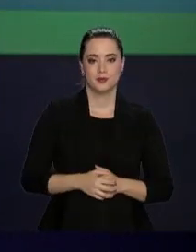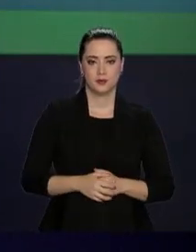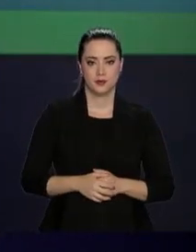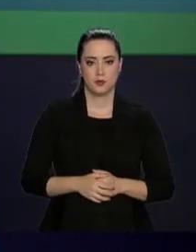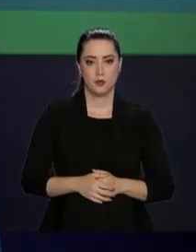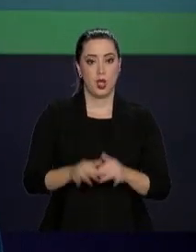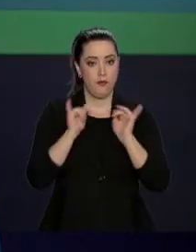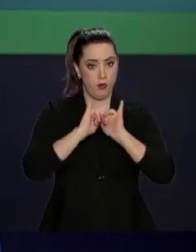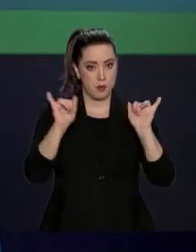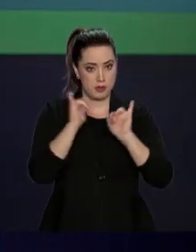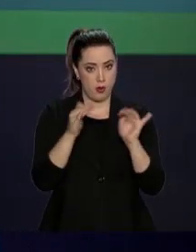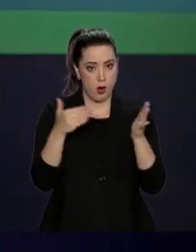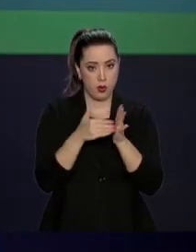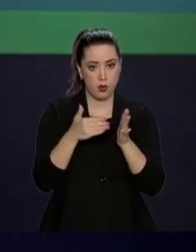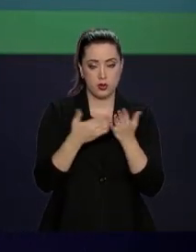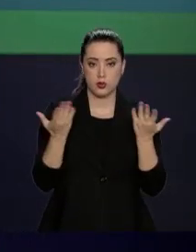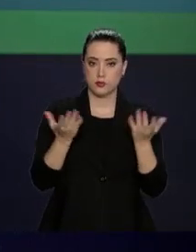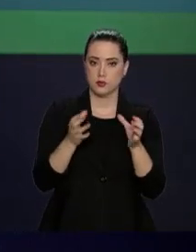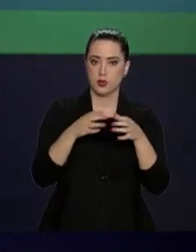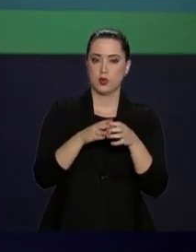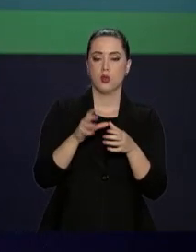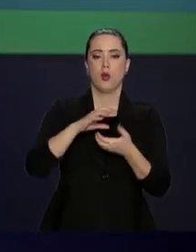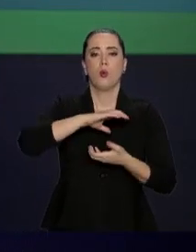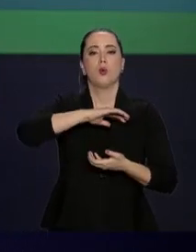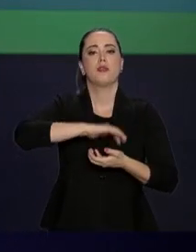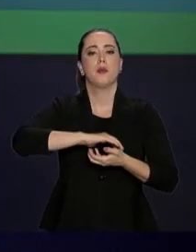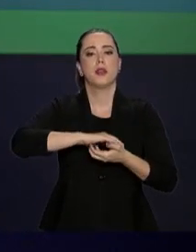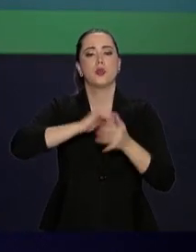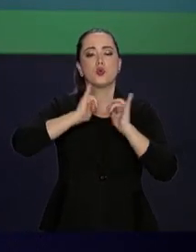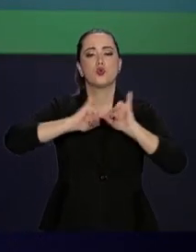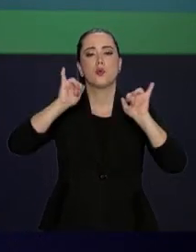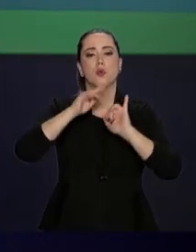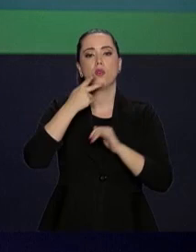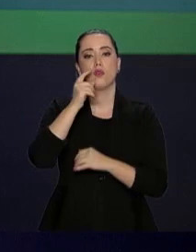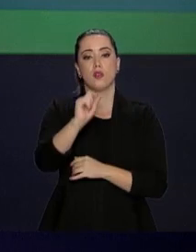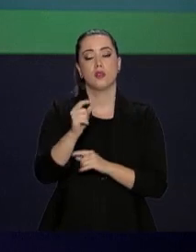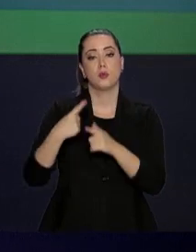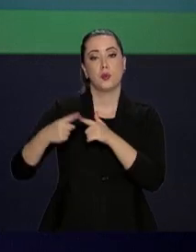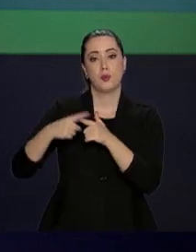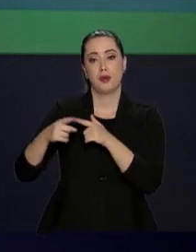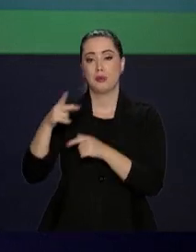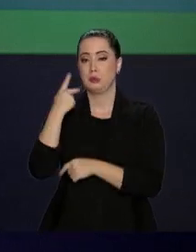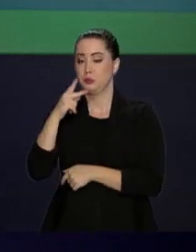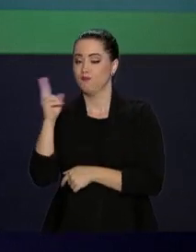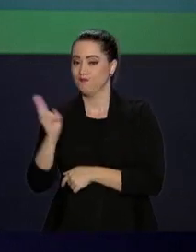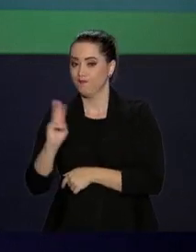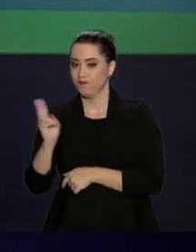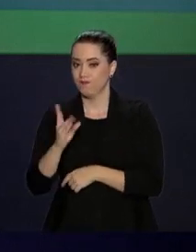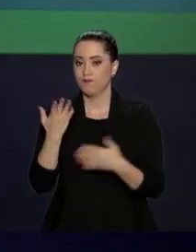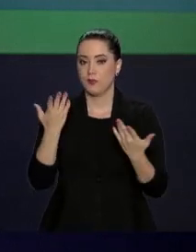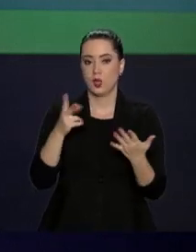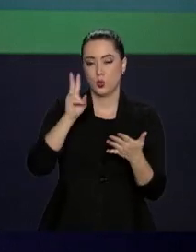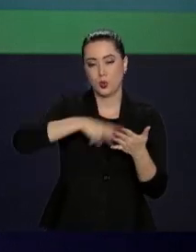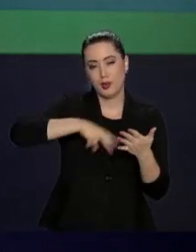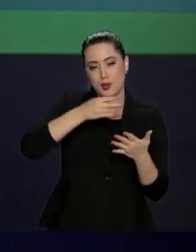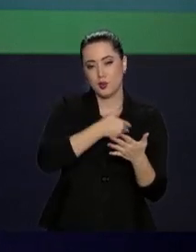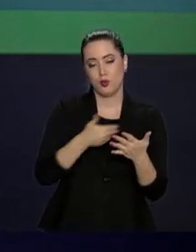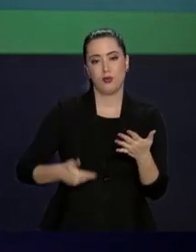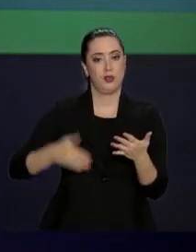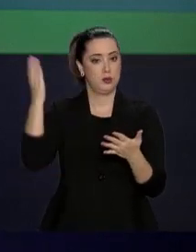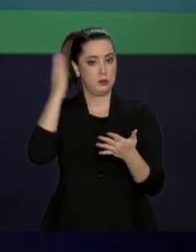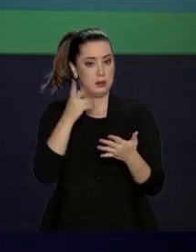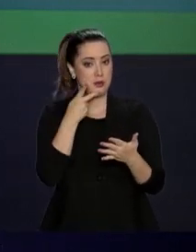E uma última informação deste bloco. Itamaraty divulgou nota há pouco sobre a situação política da Venezuela. No texto, o governo